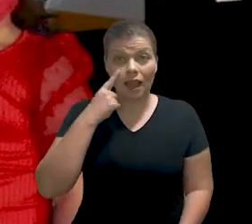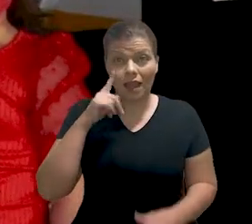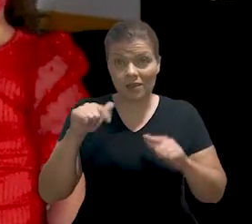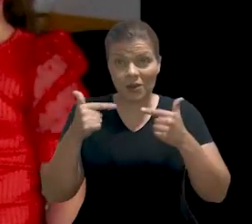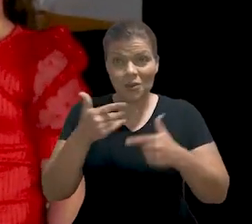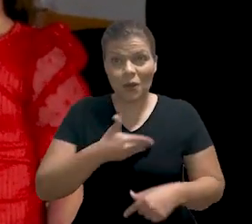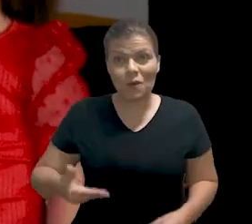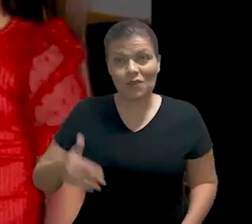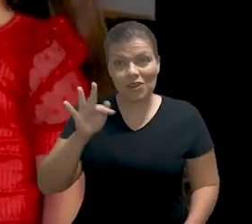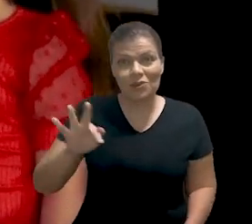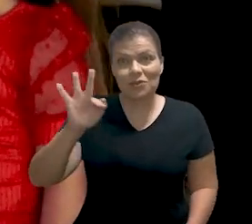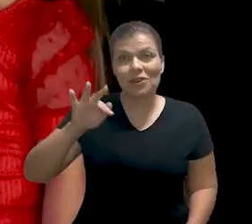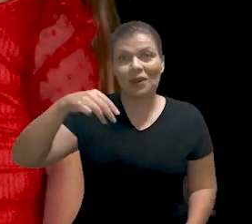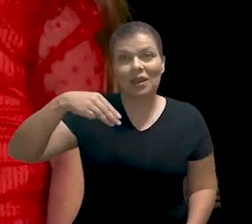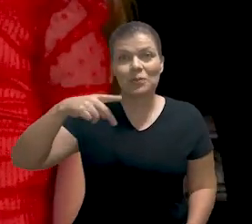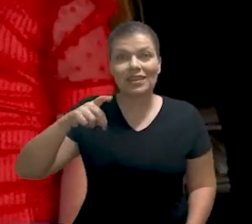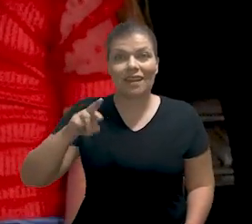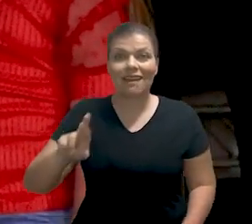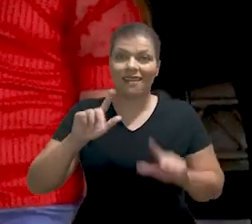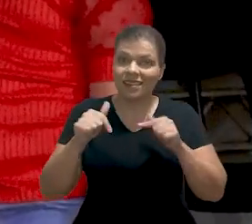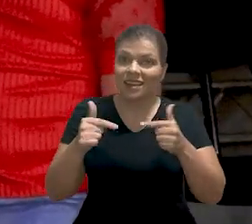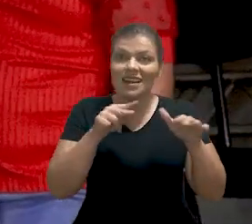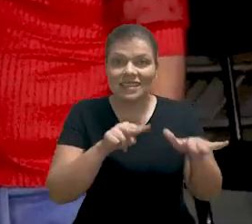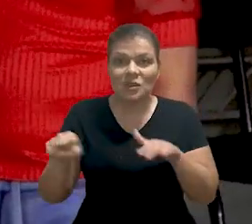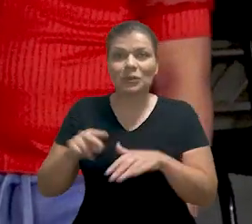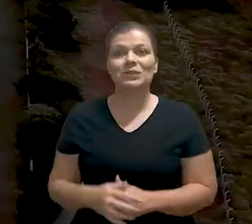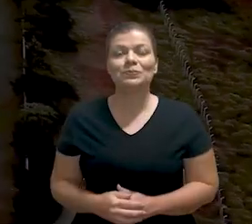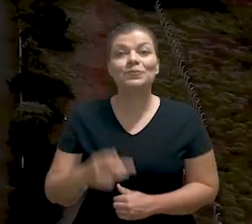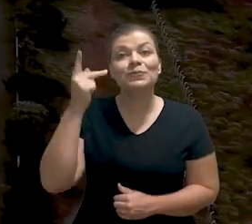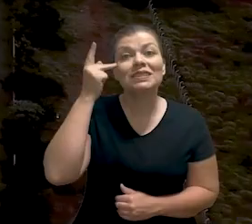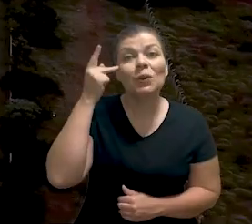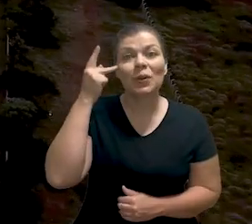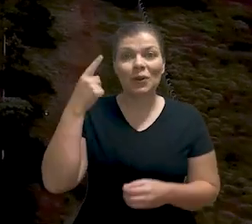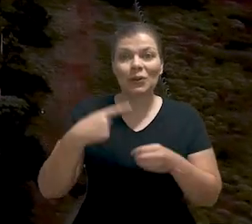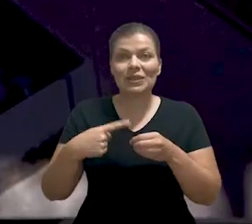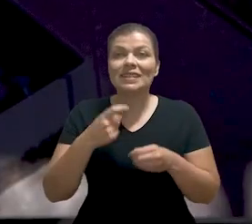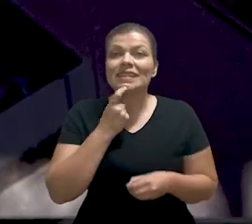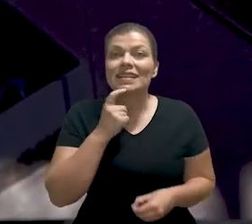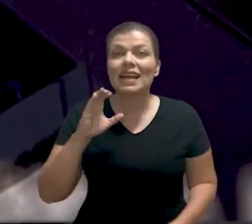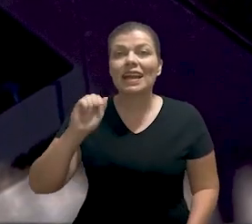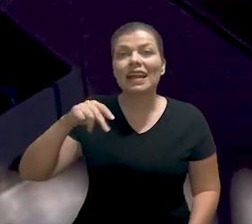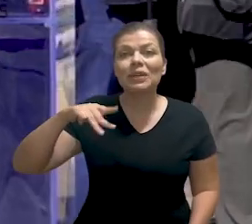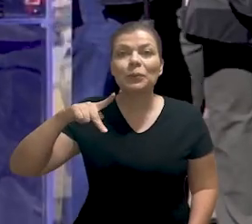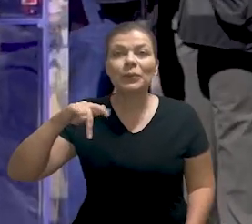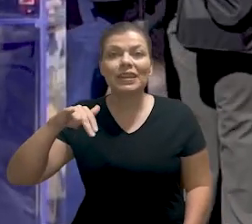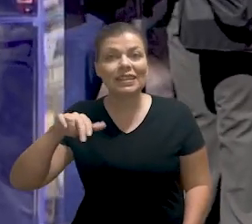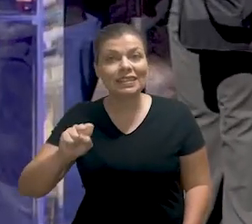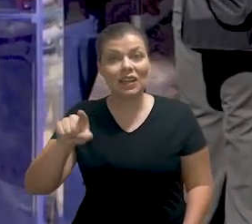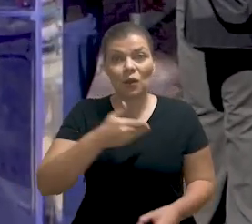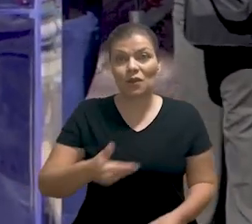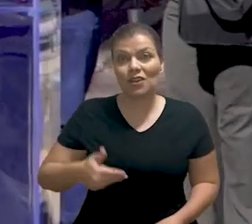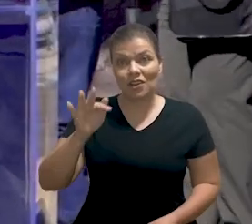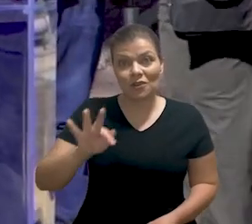Confira as ações do Governo Federal, promovidas pelo MDR nesta semana. Aterrissamos em São Paulo. Começamos por Campinas, onde o Governo